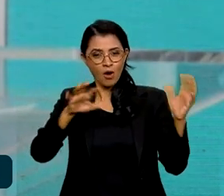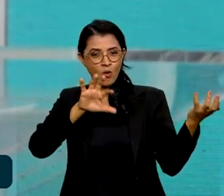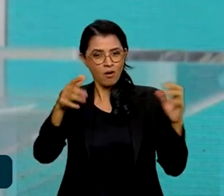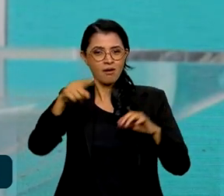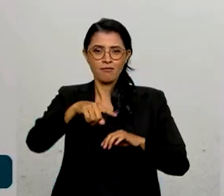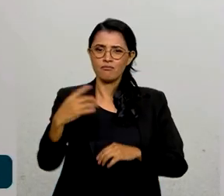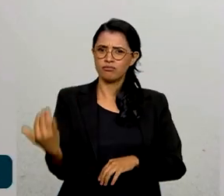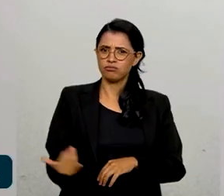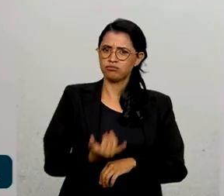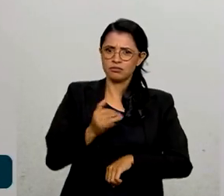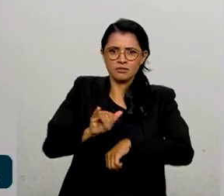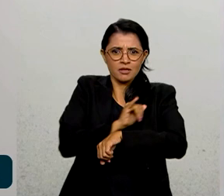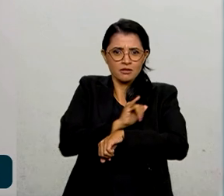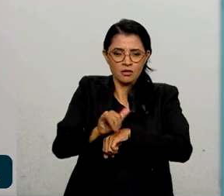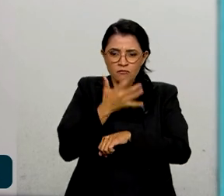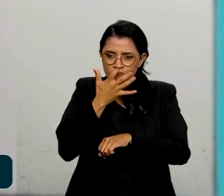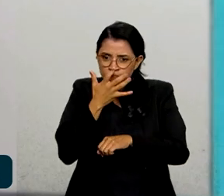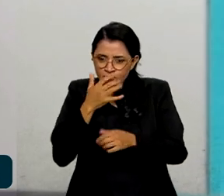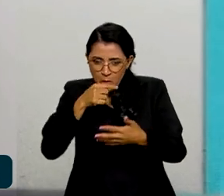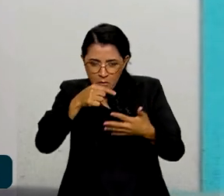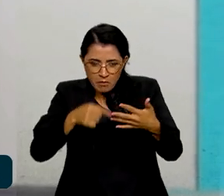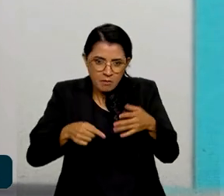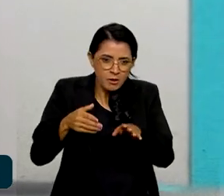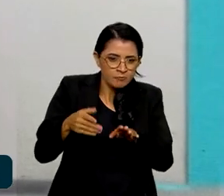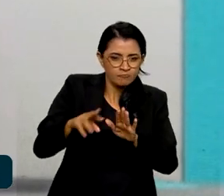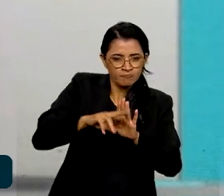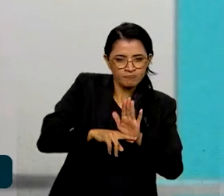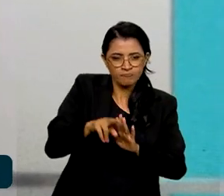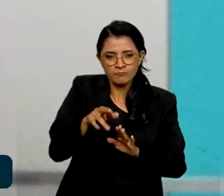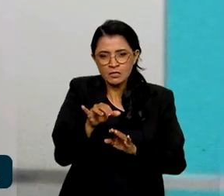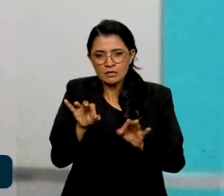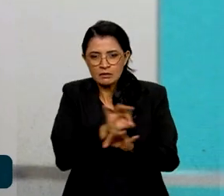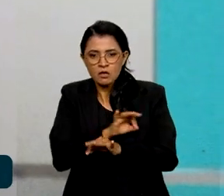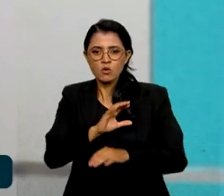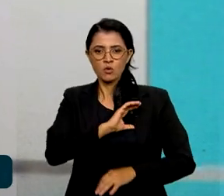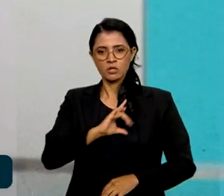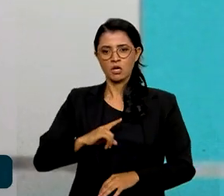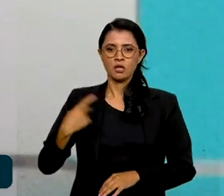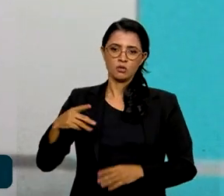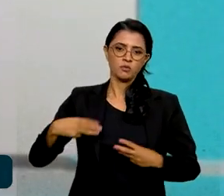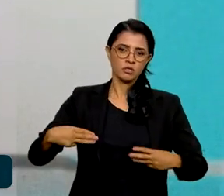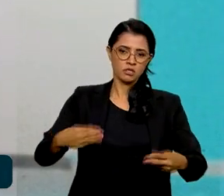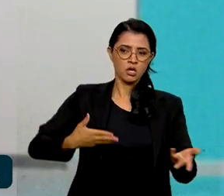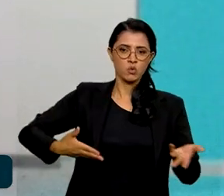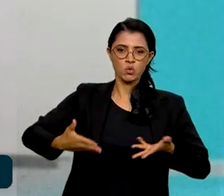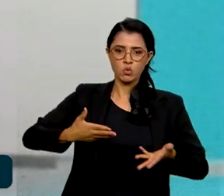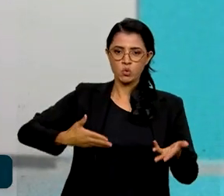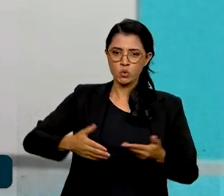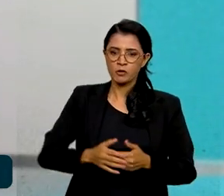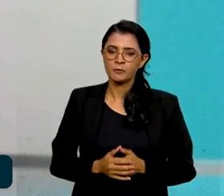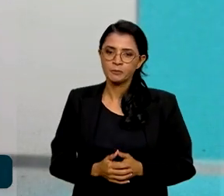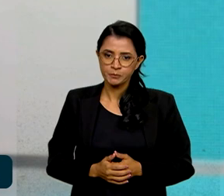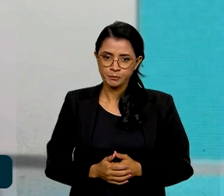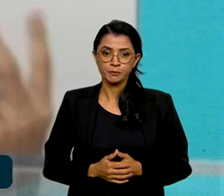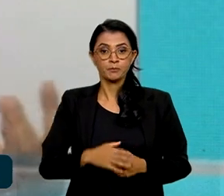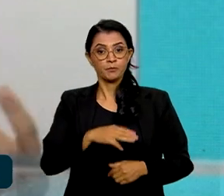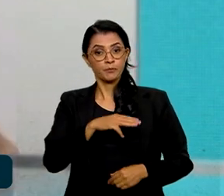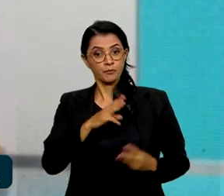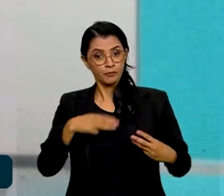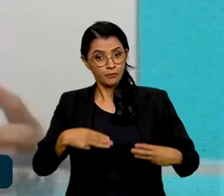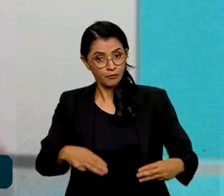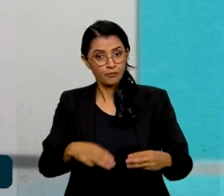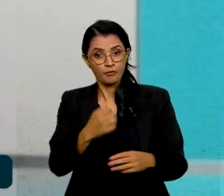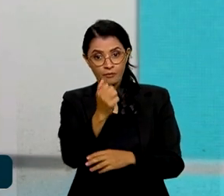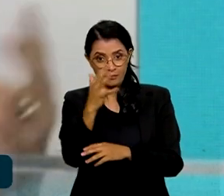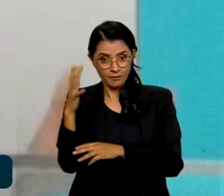instrumento que vai nortear as ações coordenadas entre os ministérios. O Ministério do Meio Ambiente, o Ministério